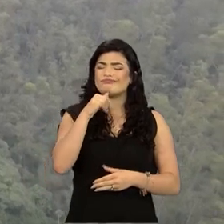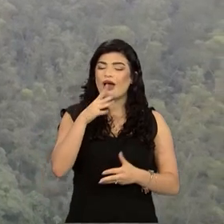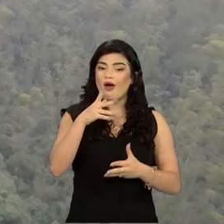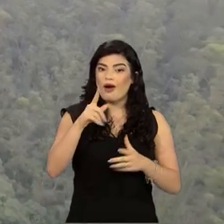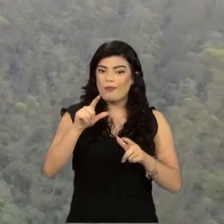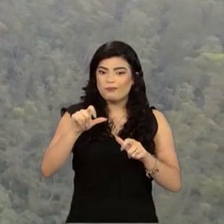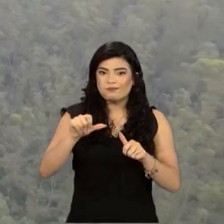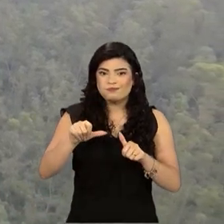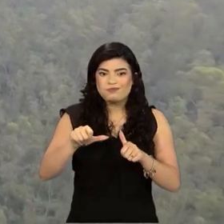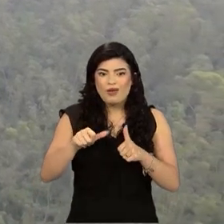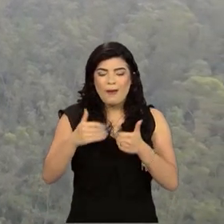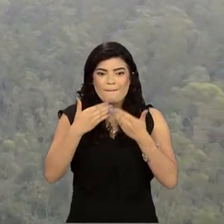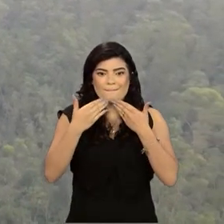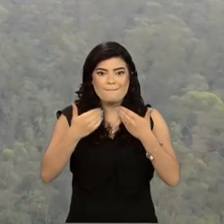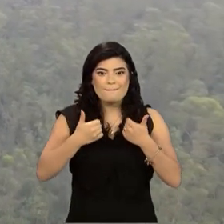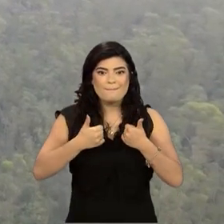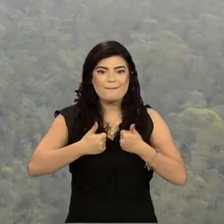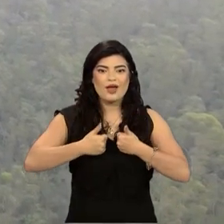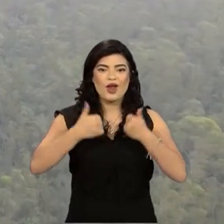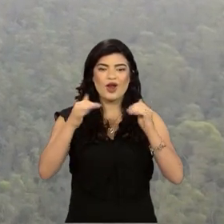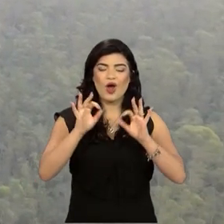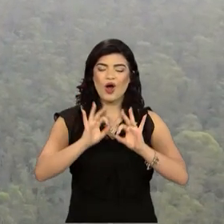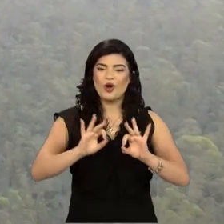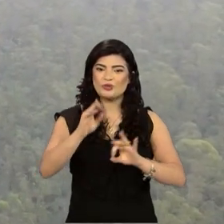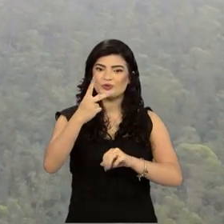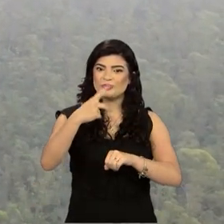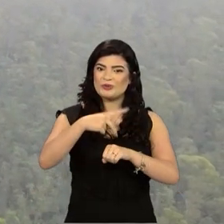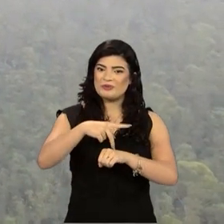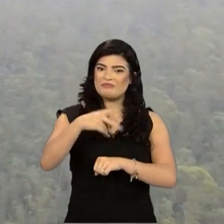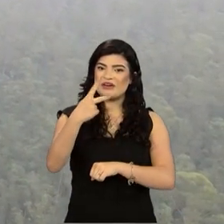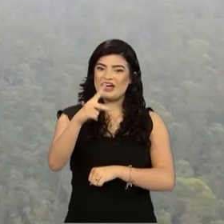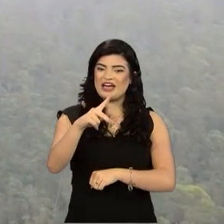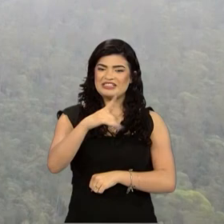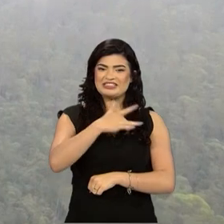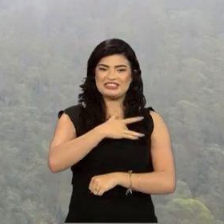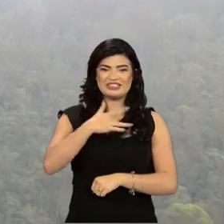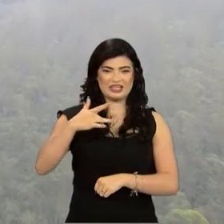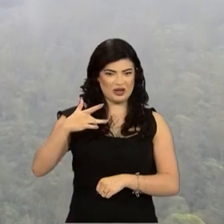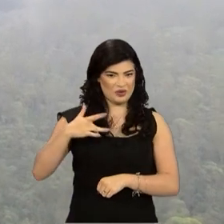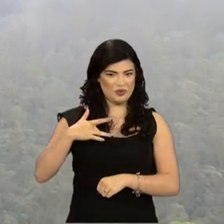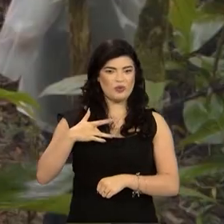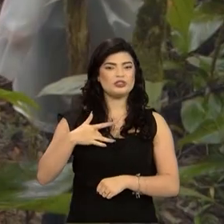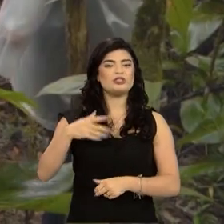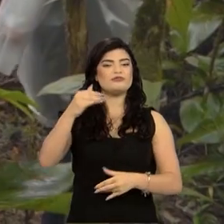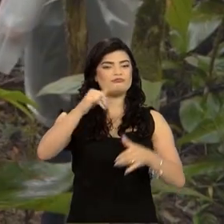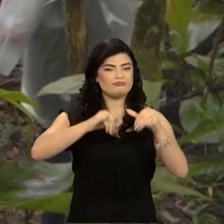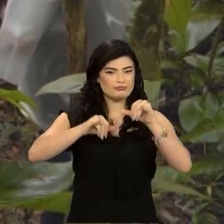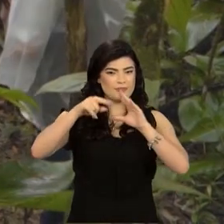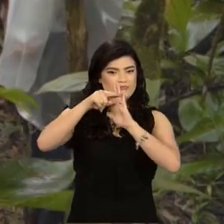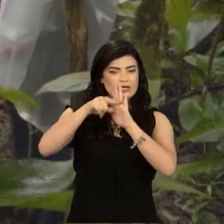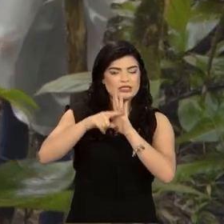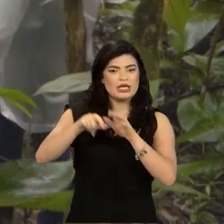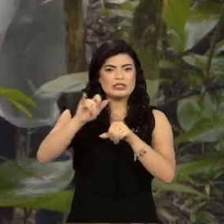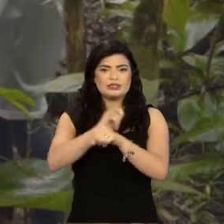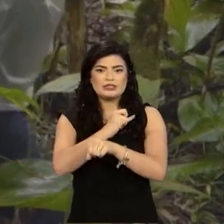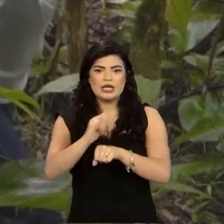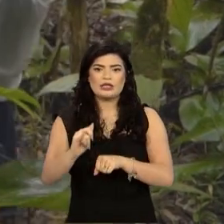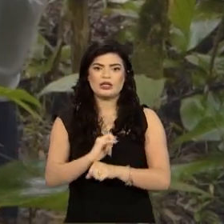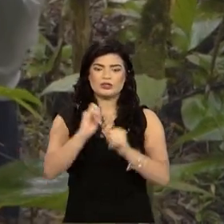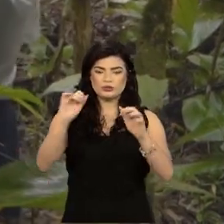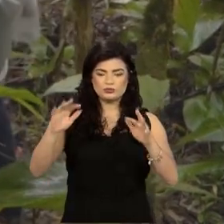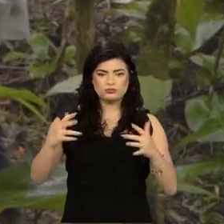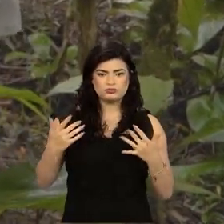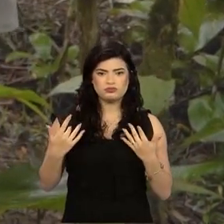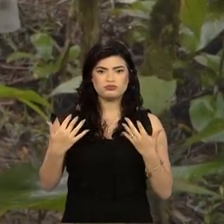maiores reservas privadas do bioma no país, servindo como um grande laboratório para a estratégia de restauração